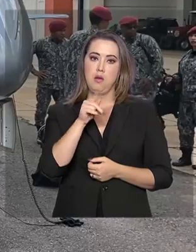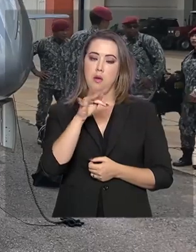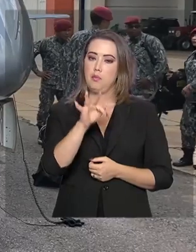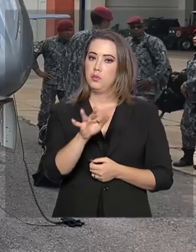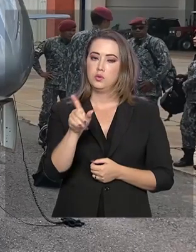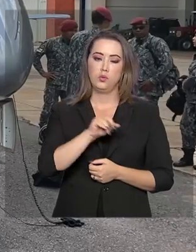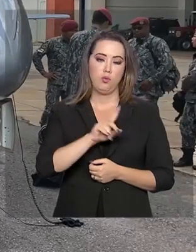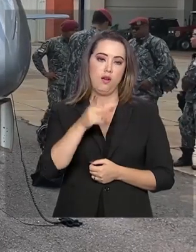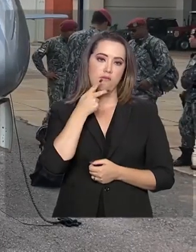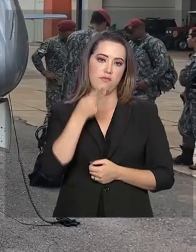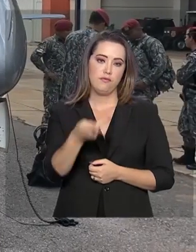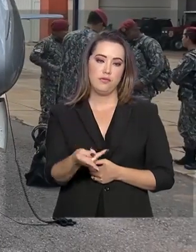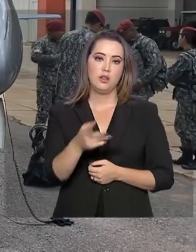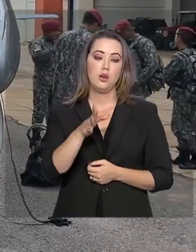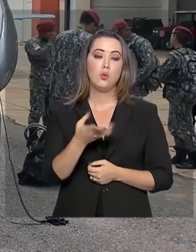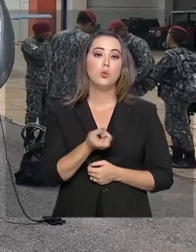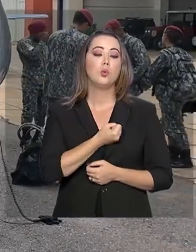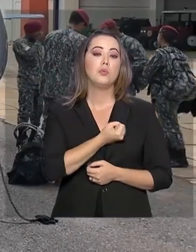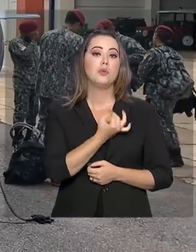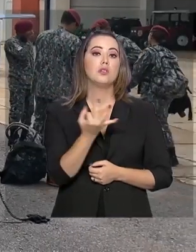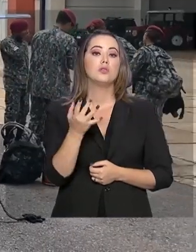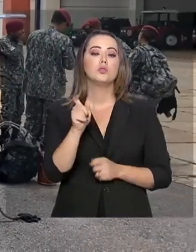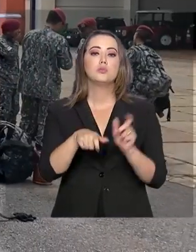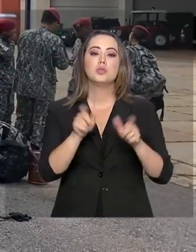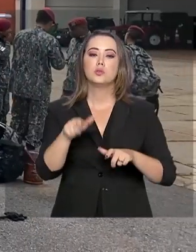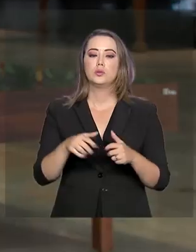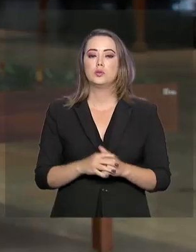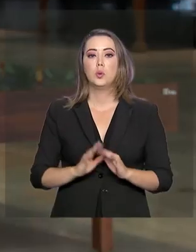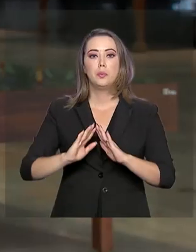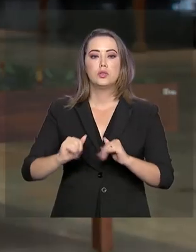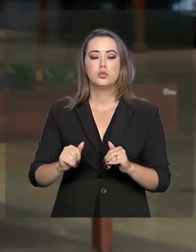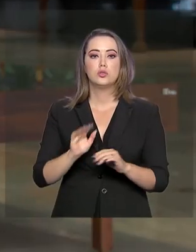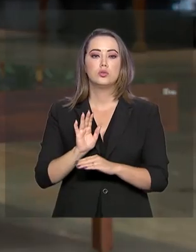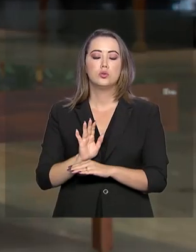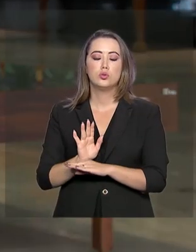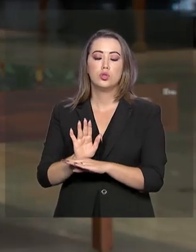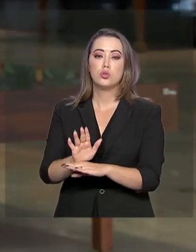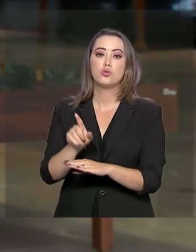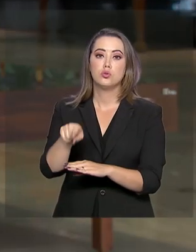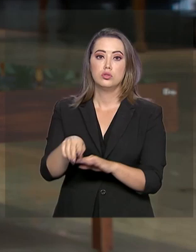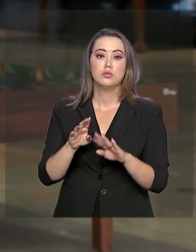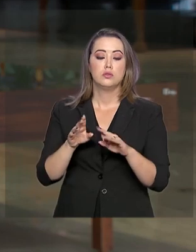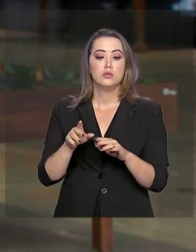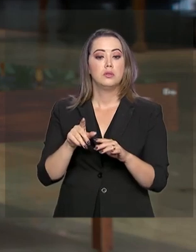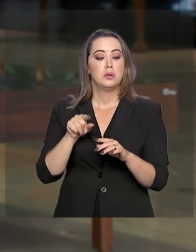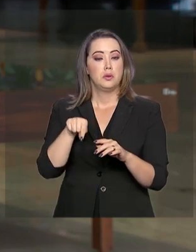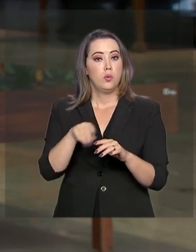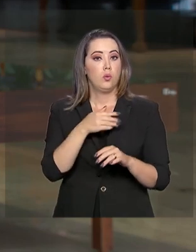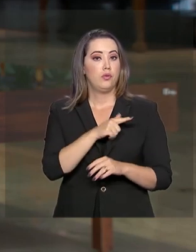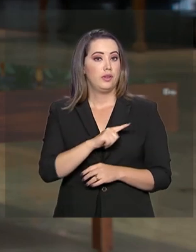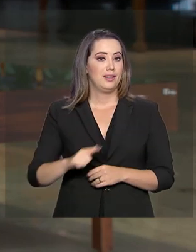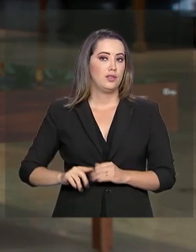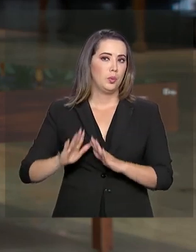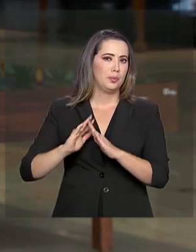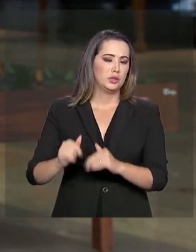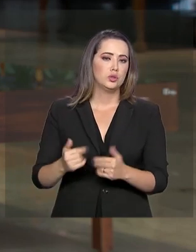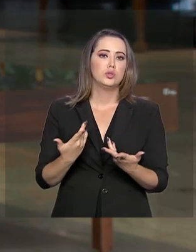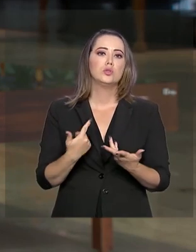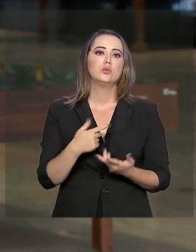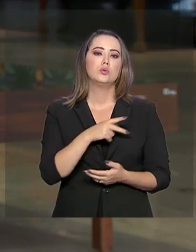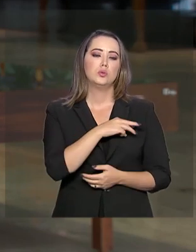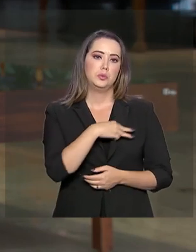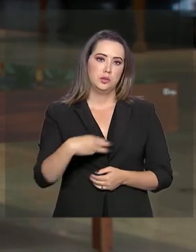foi enviado para a região. O pedido de ajuda foi feito pelo governador do Estado, Camilo Santana, e foi atendido